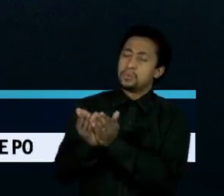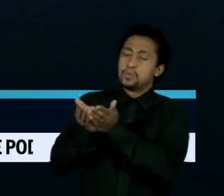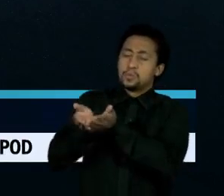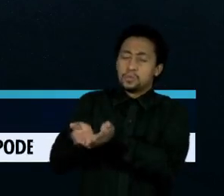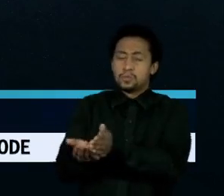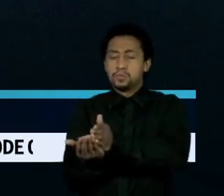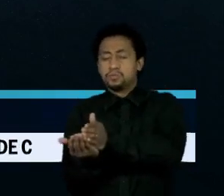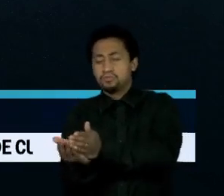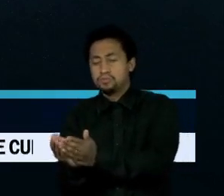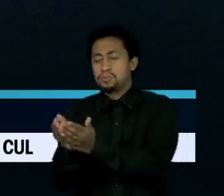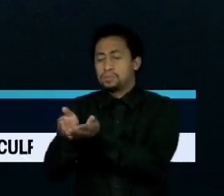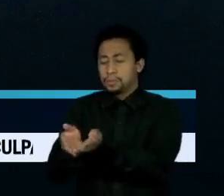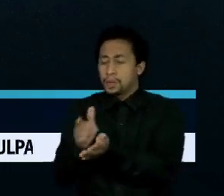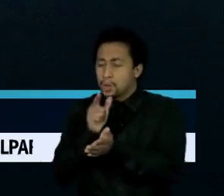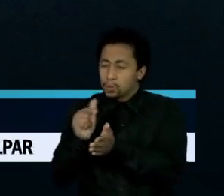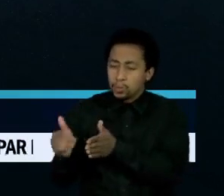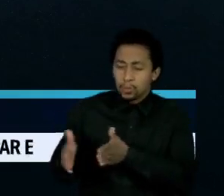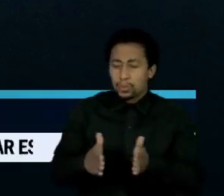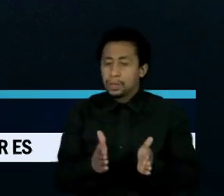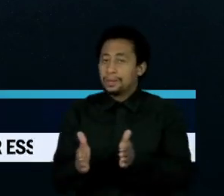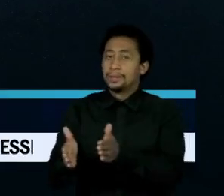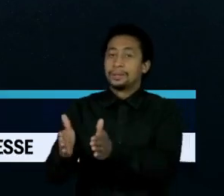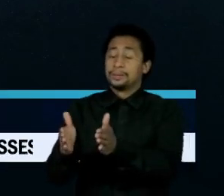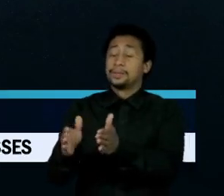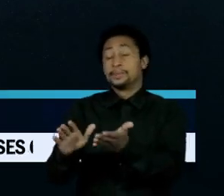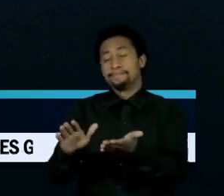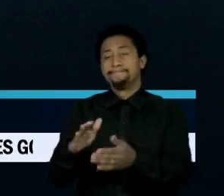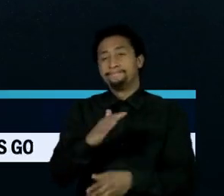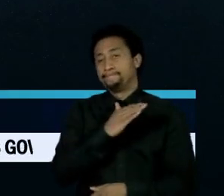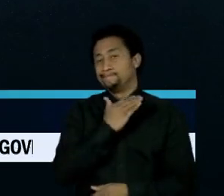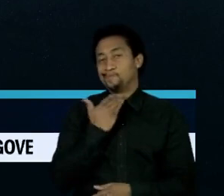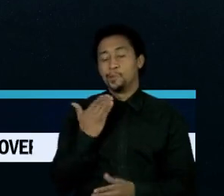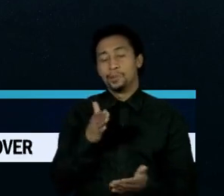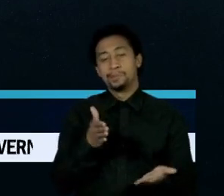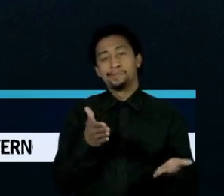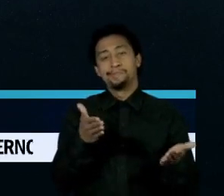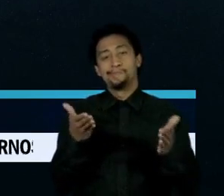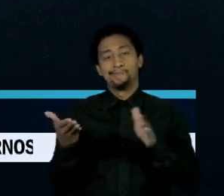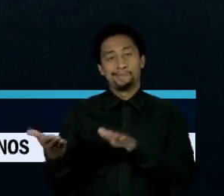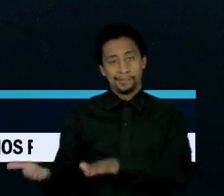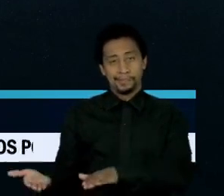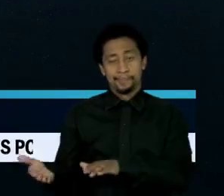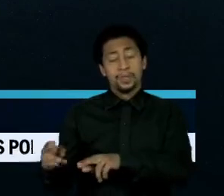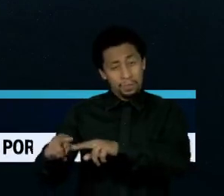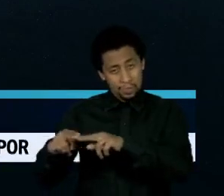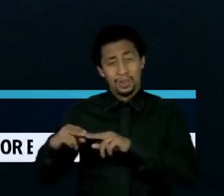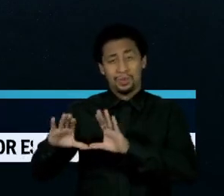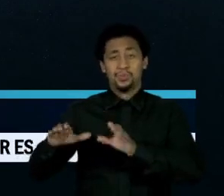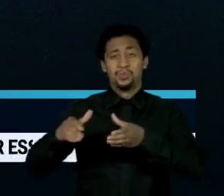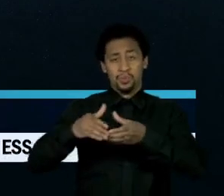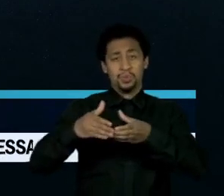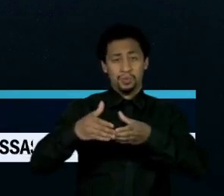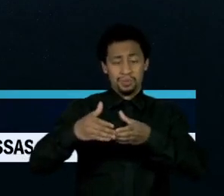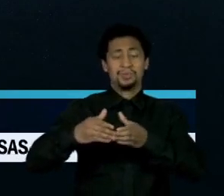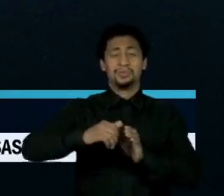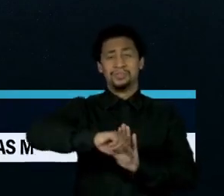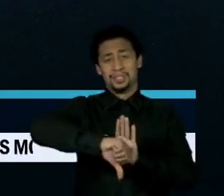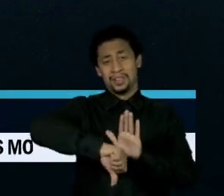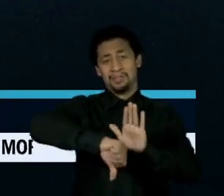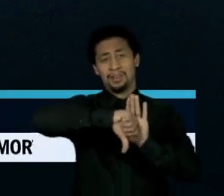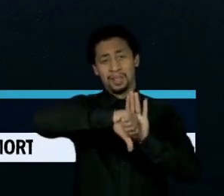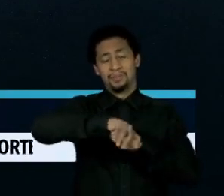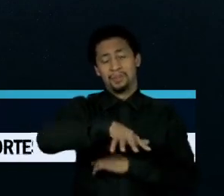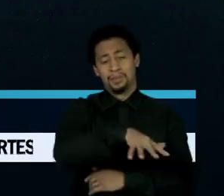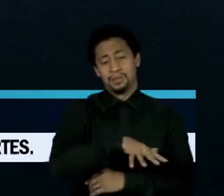infelizmente ele tombou a partir da atuação do crime organizado nessa região, como eu já